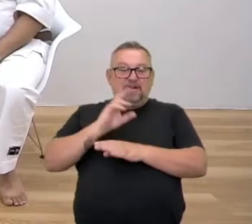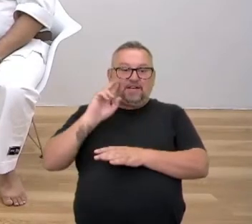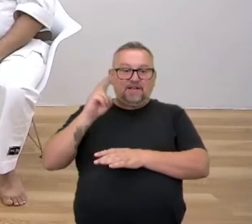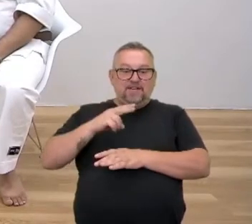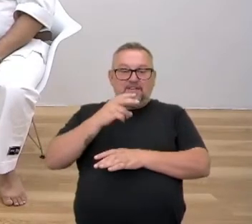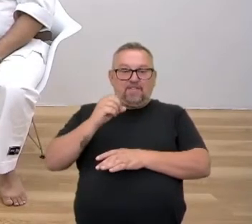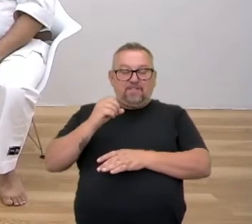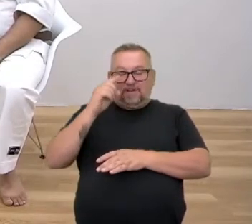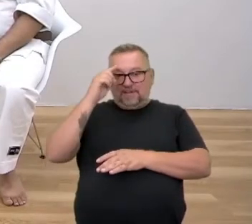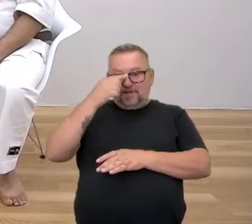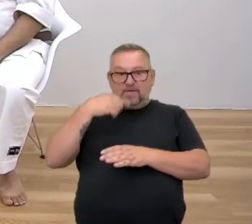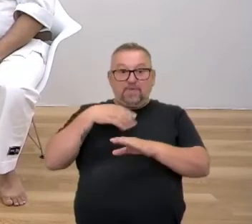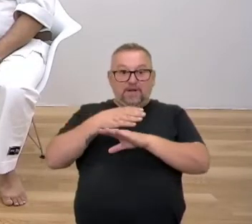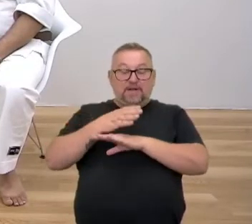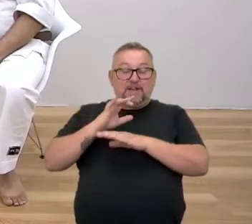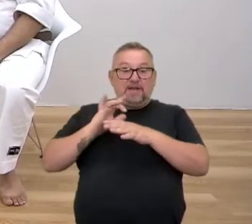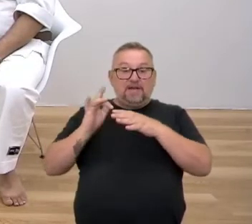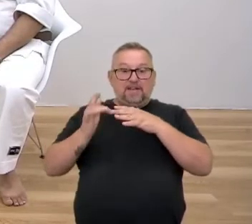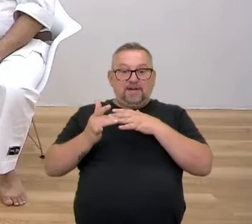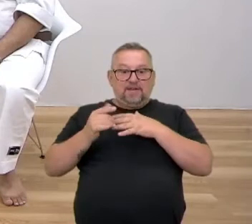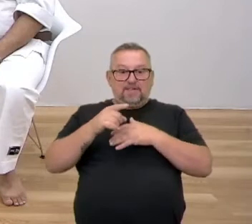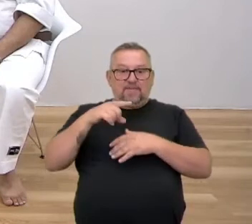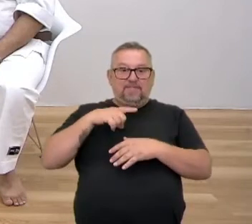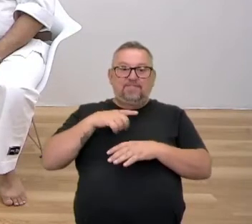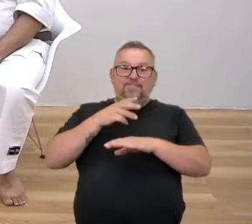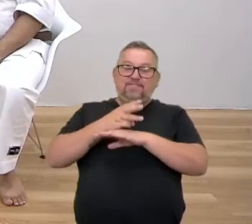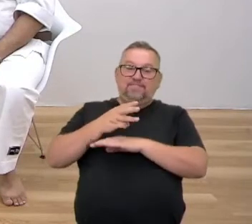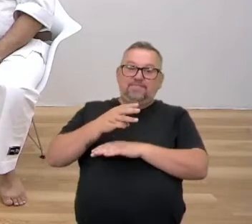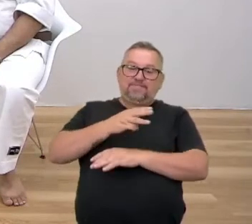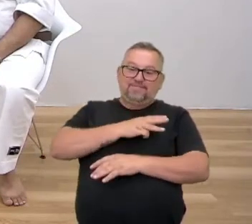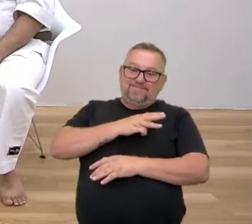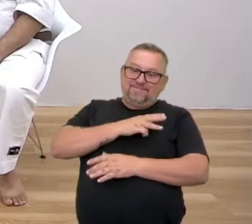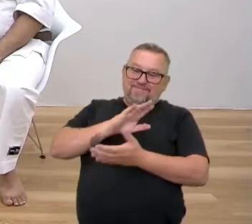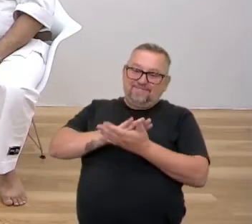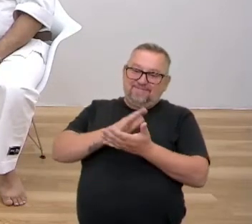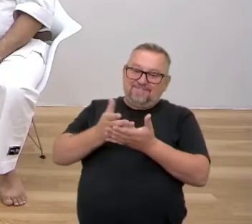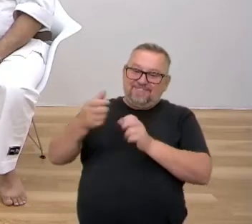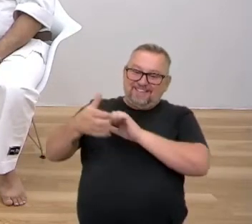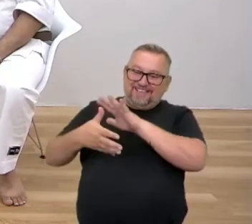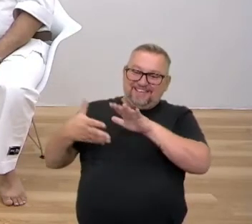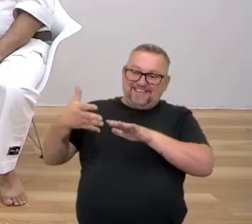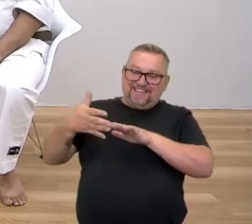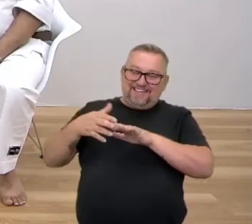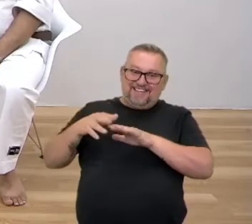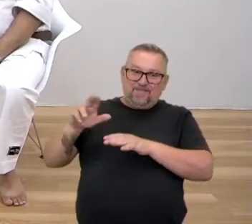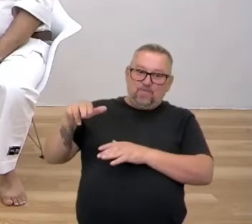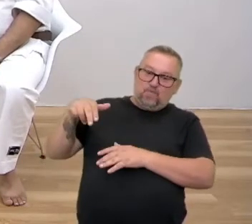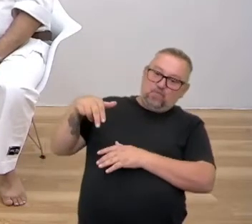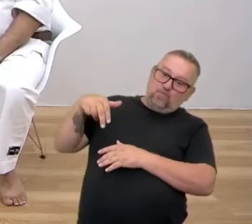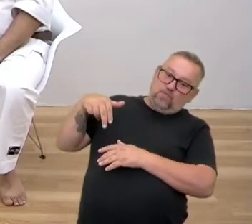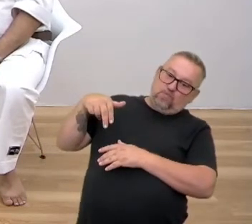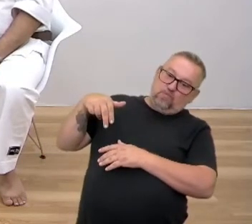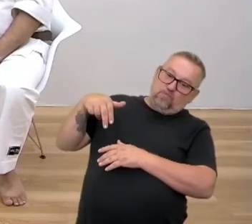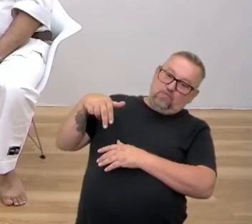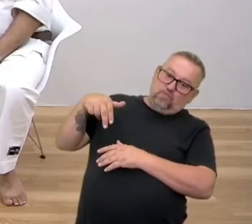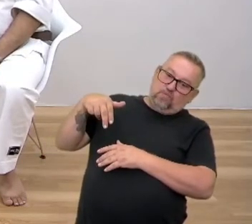20 segundos pra entrar na interação, você não vá lá no Sidney, nosso amigo, intérprete de Libras. Trava na beleza, Sidney.